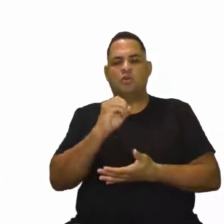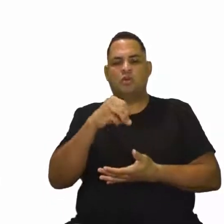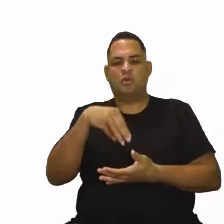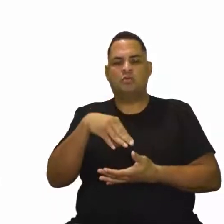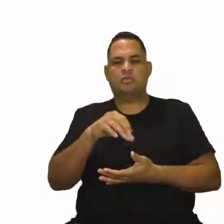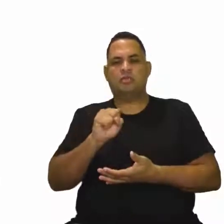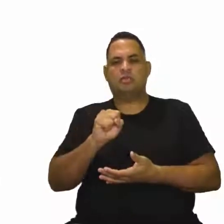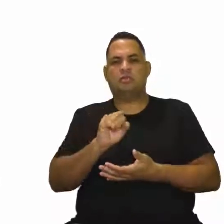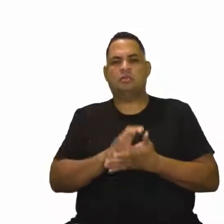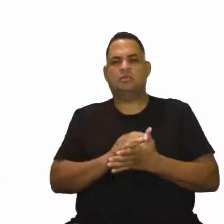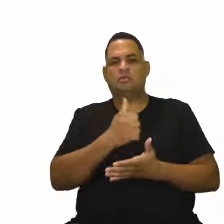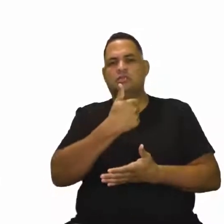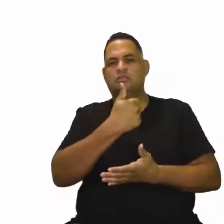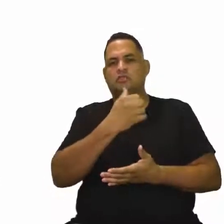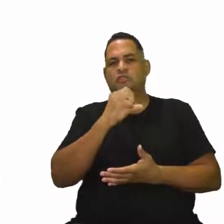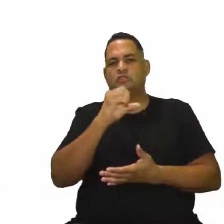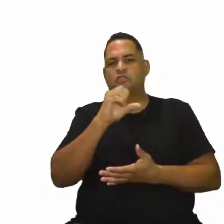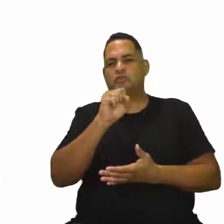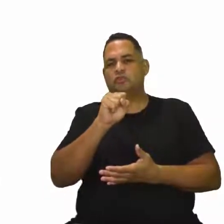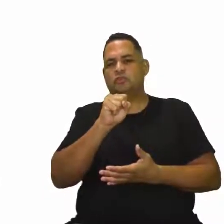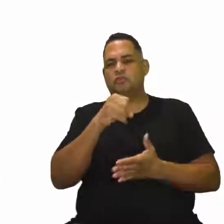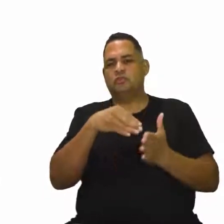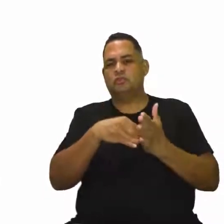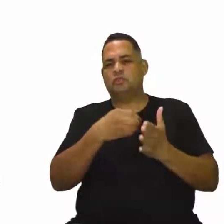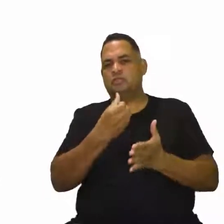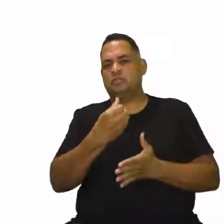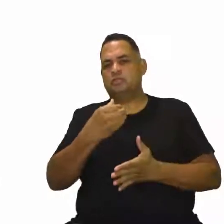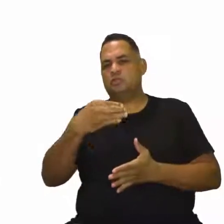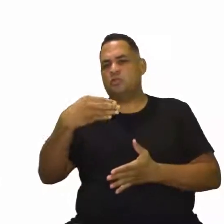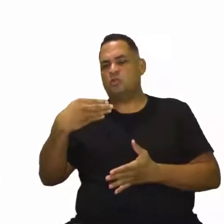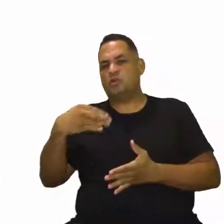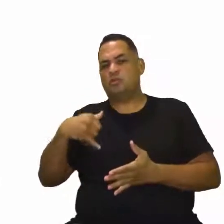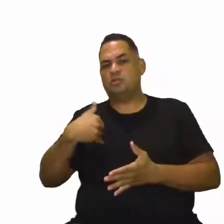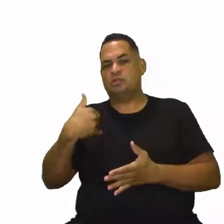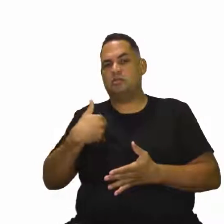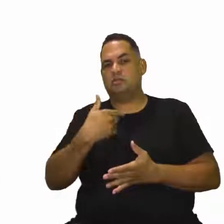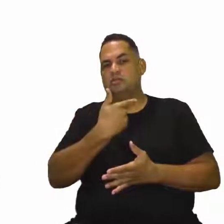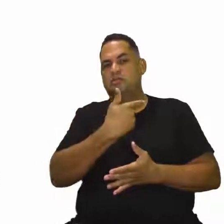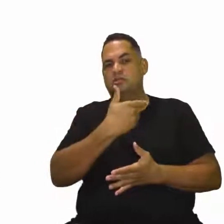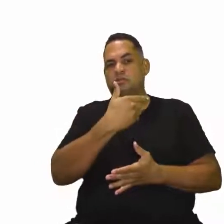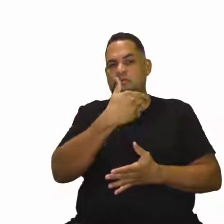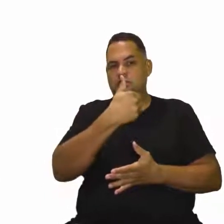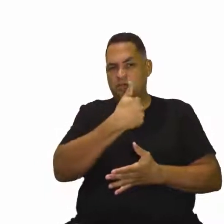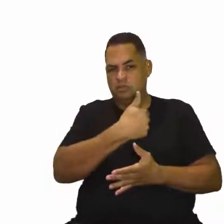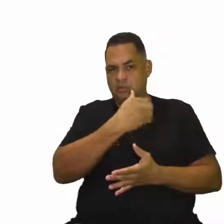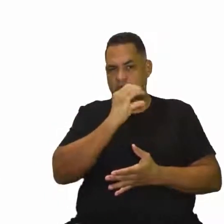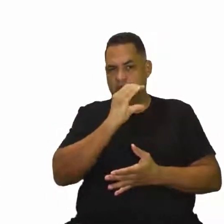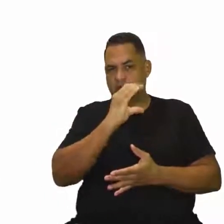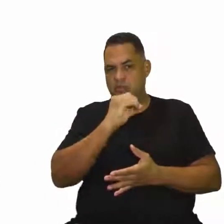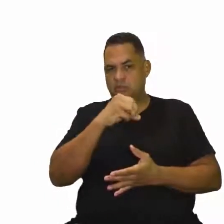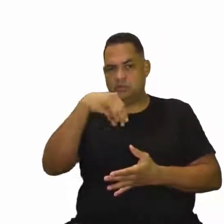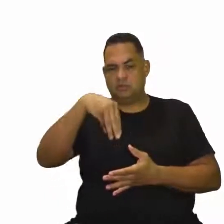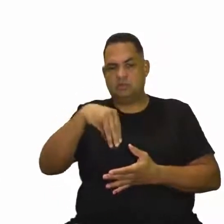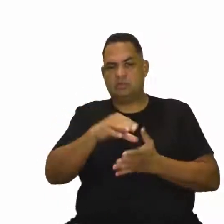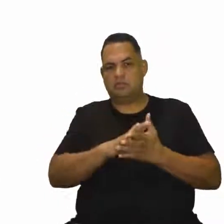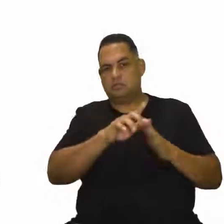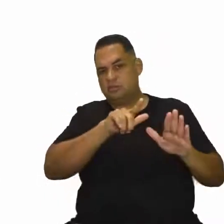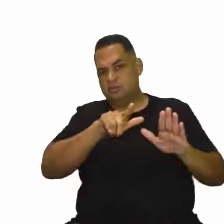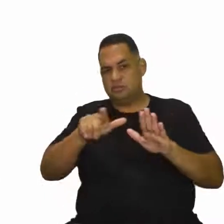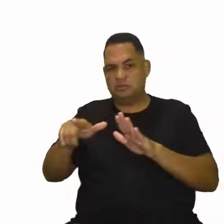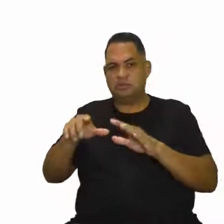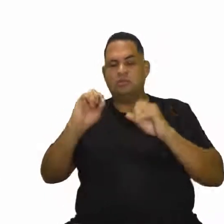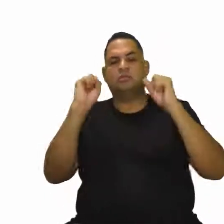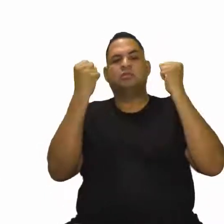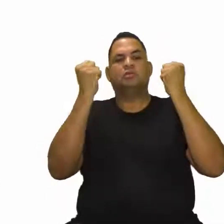fala aqui que entre os 18 e 64 anos, fazer 150 minutos semanais de atividade física, né? Essas